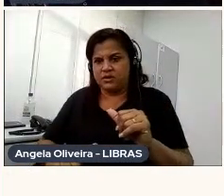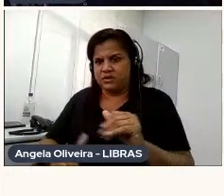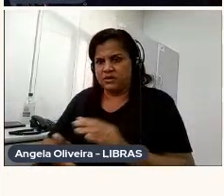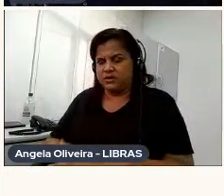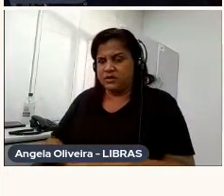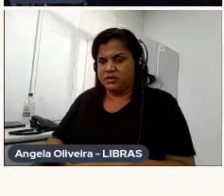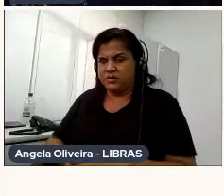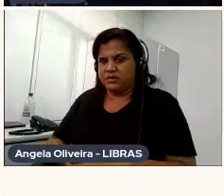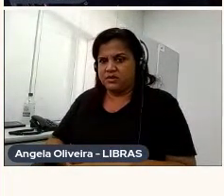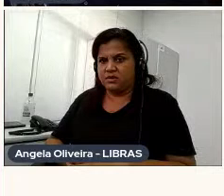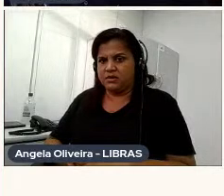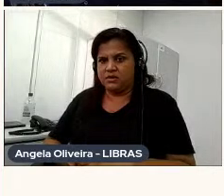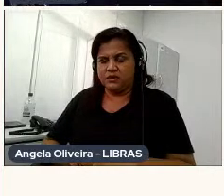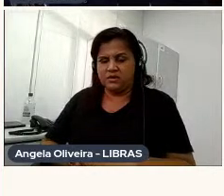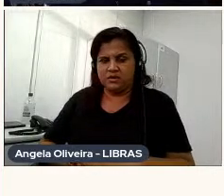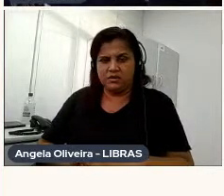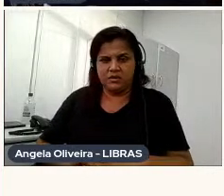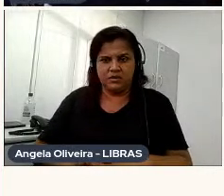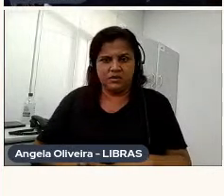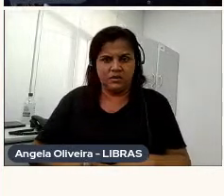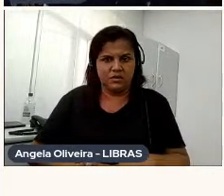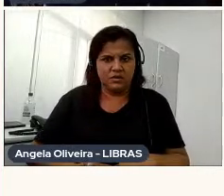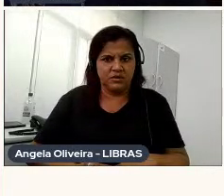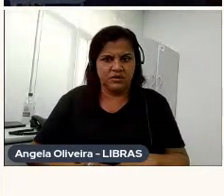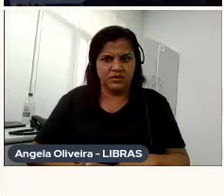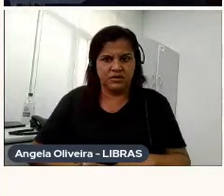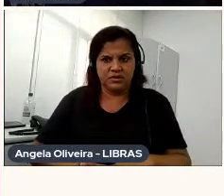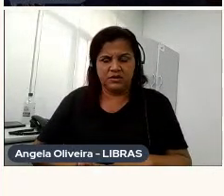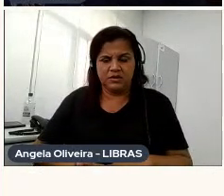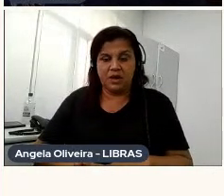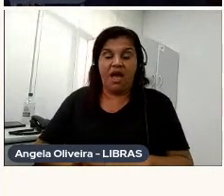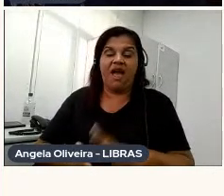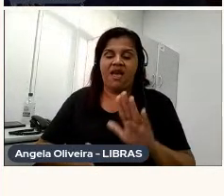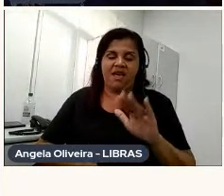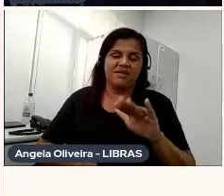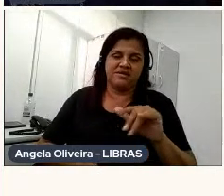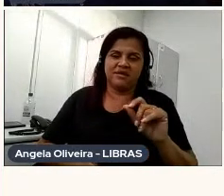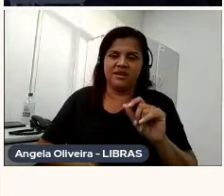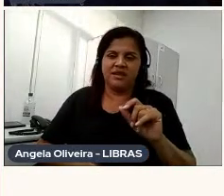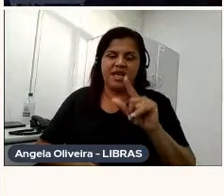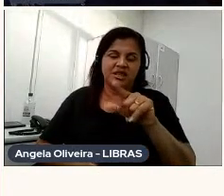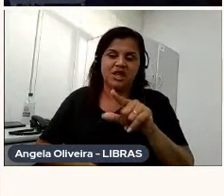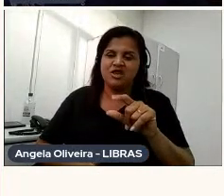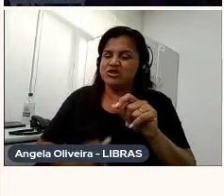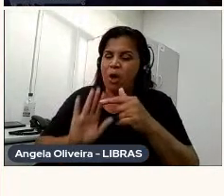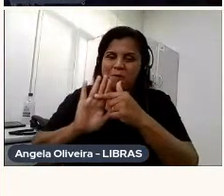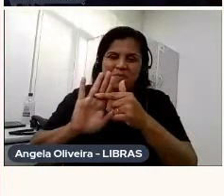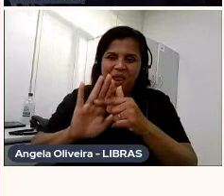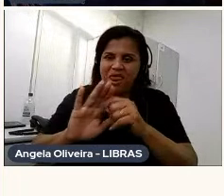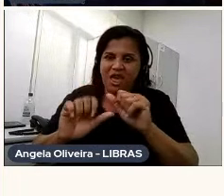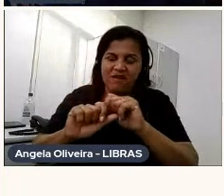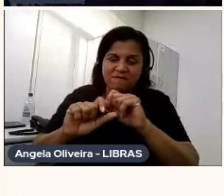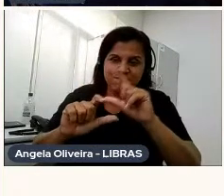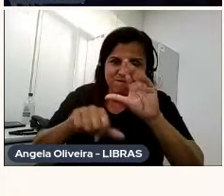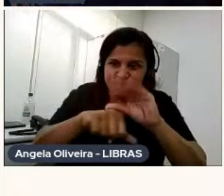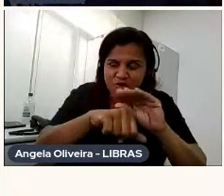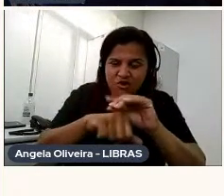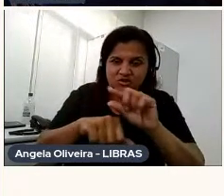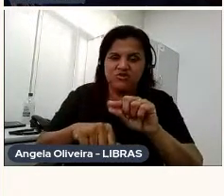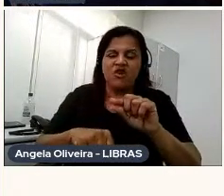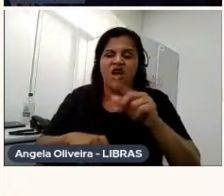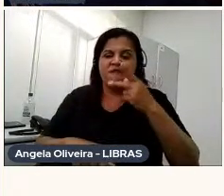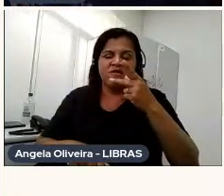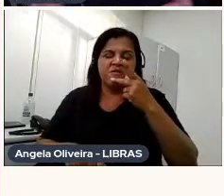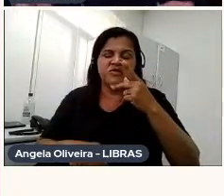calma aí, ah, tá, aqui era só pra ilustrar, eu, eu contei pra vocês que logo depois desse